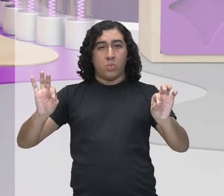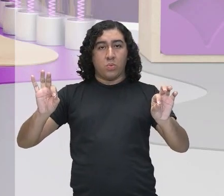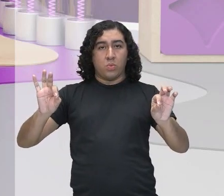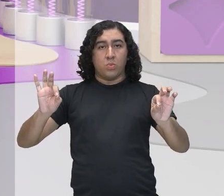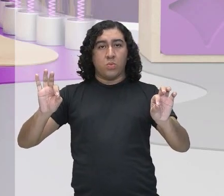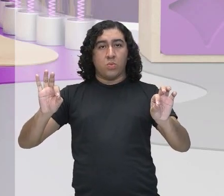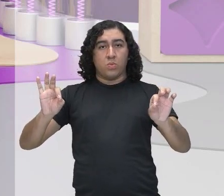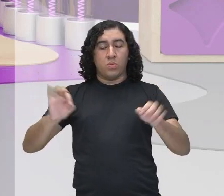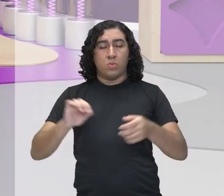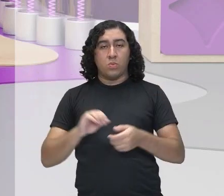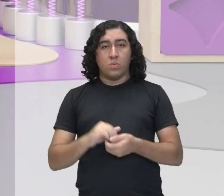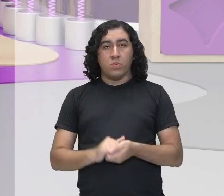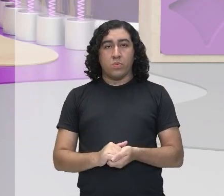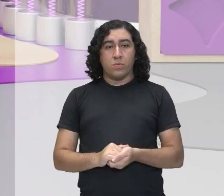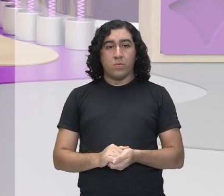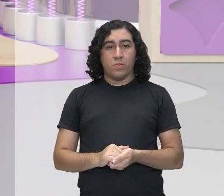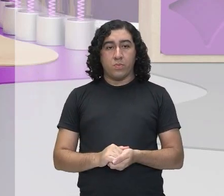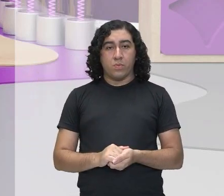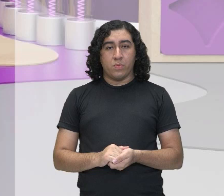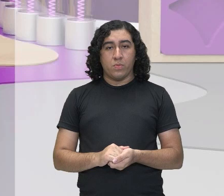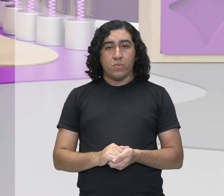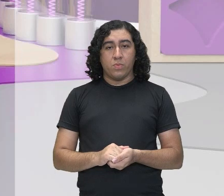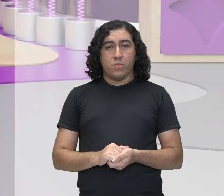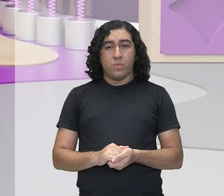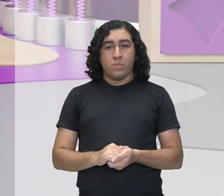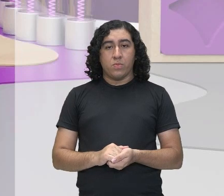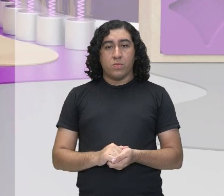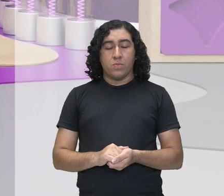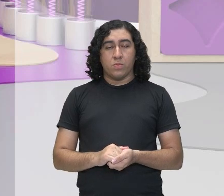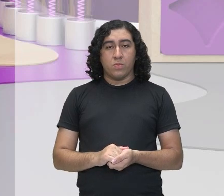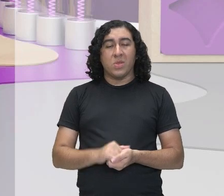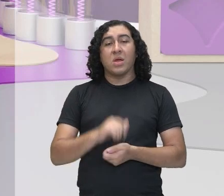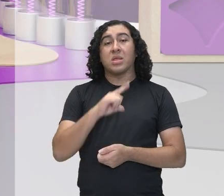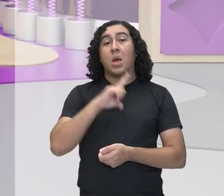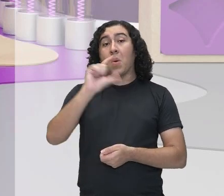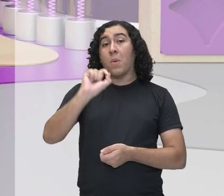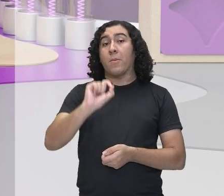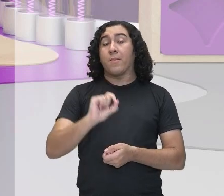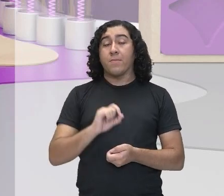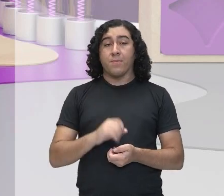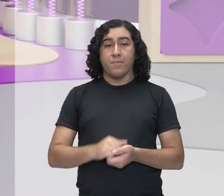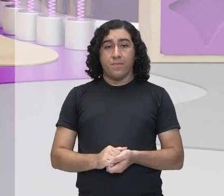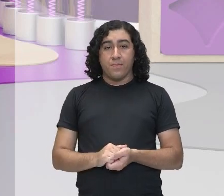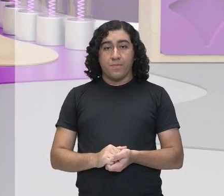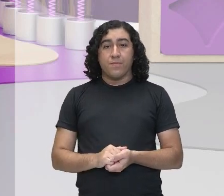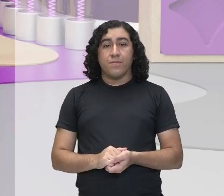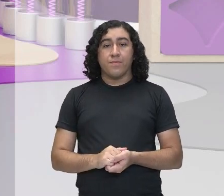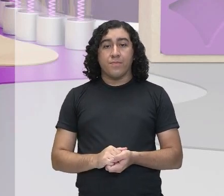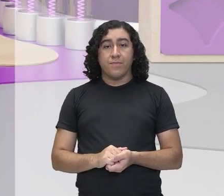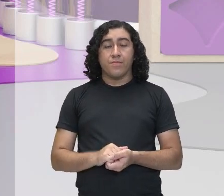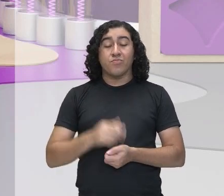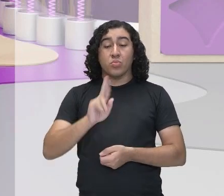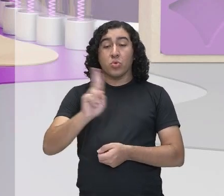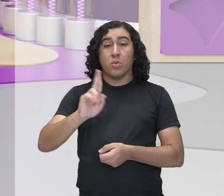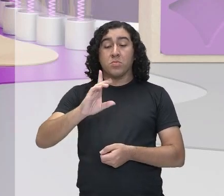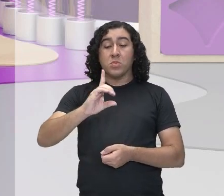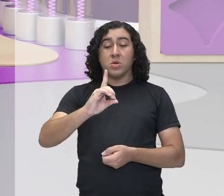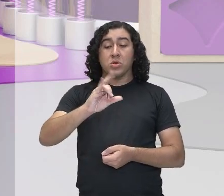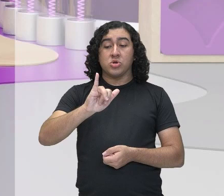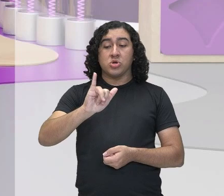bem no meio ali do círculo, passando pelo seu centro, o que que nós temos? Nós temos algo chamado de diâmetro